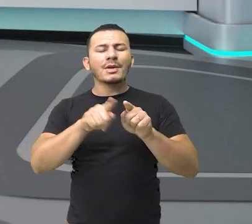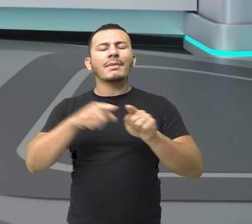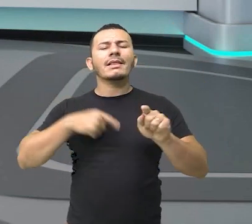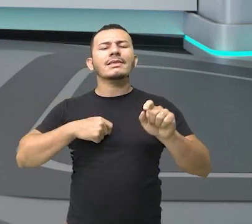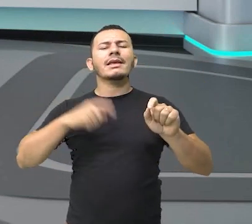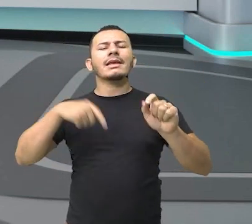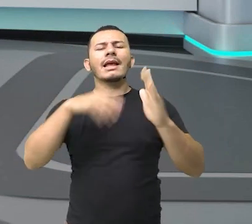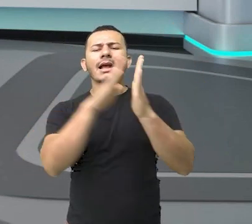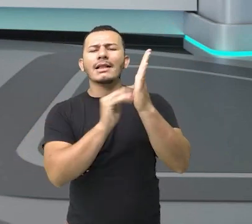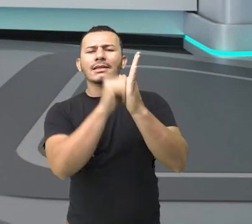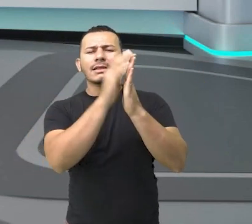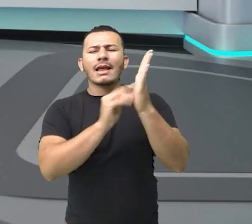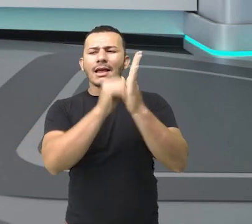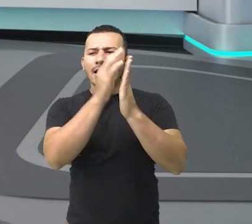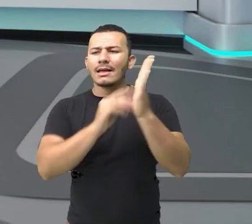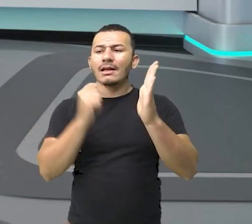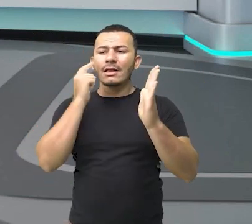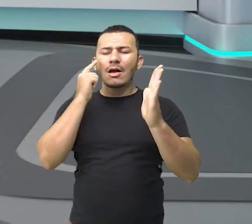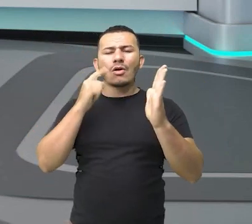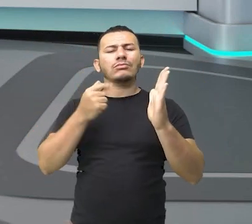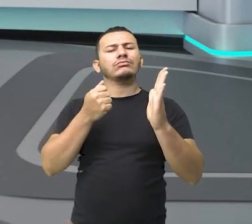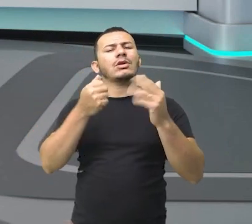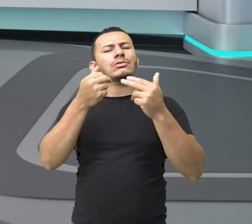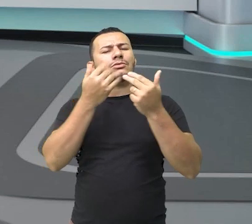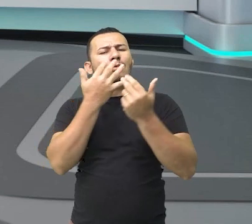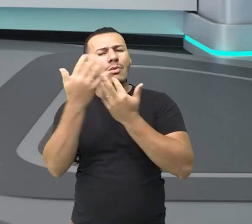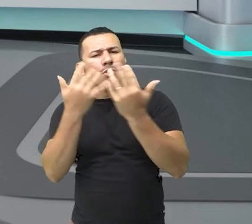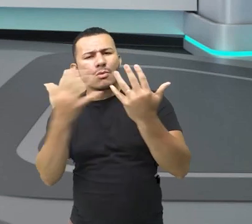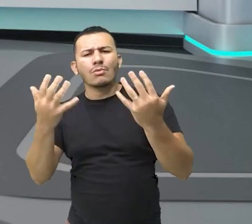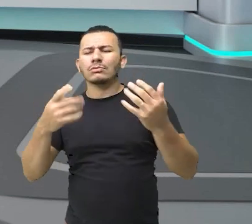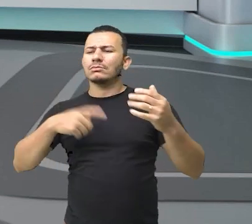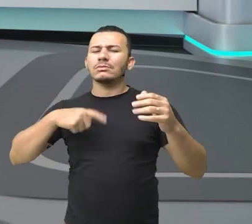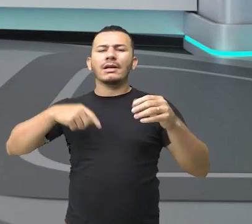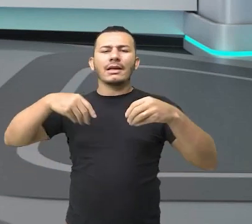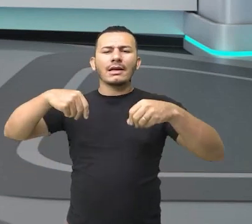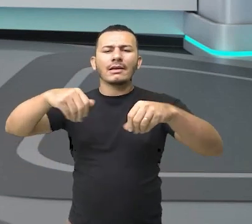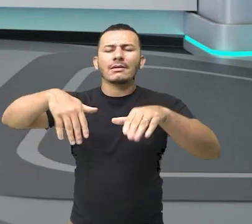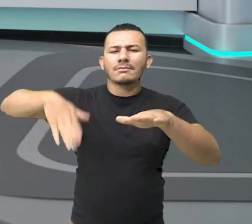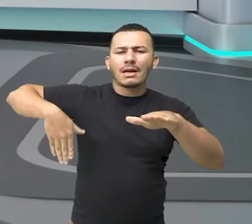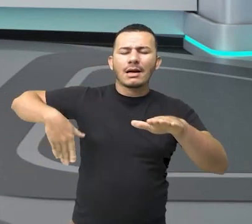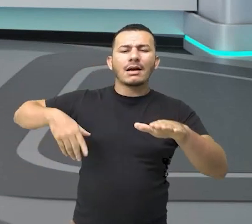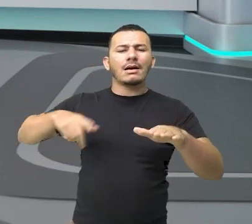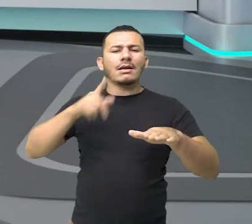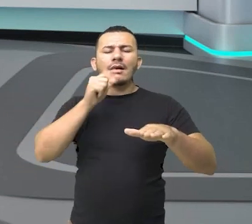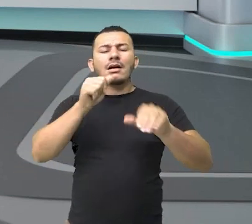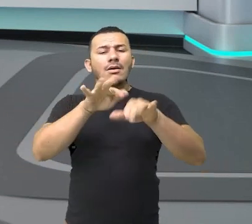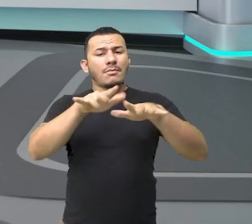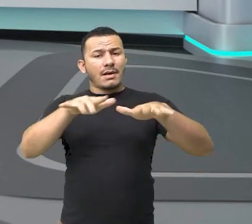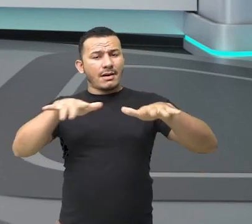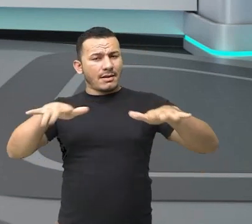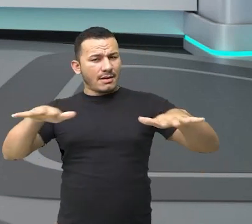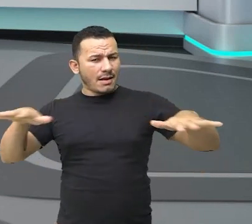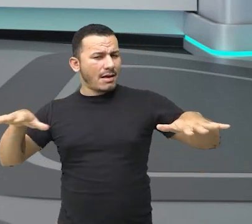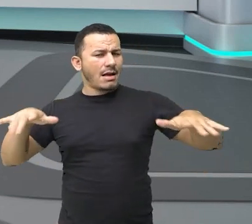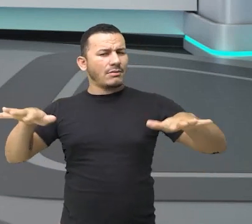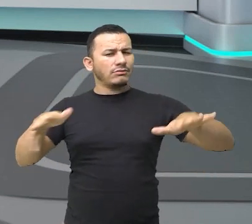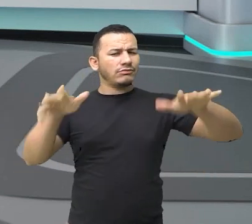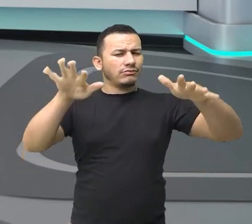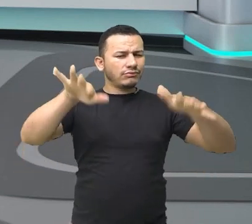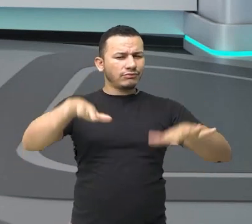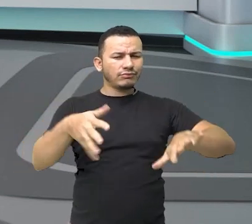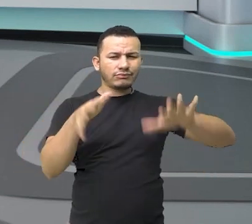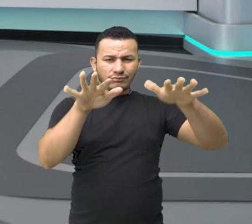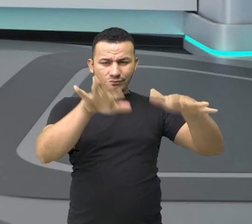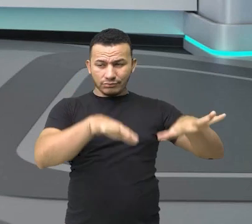visualizar aqui as imagens. O que nós temos aqui? Observem, a praia, o mar, um pouquinho agitado,